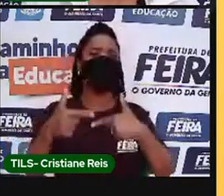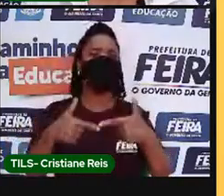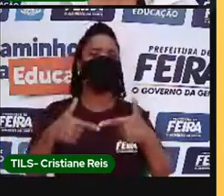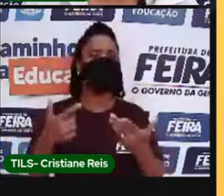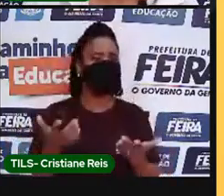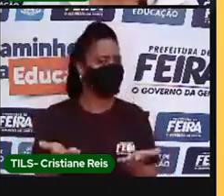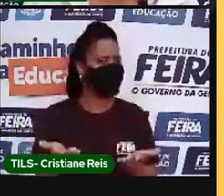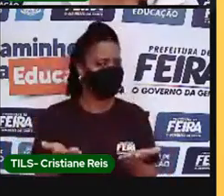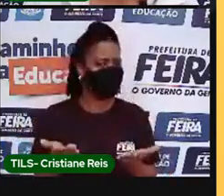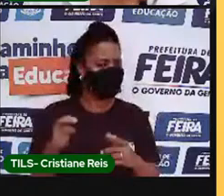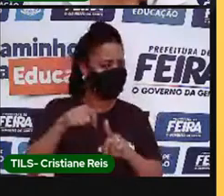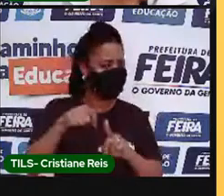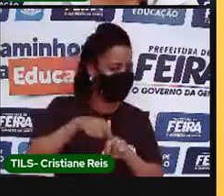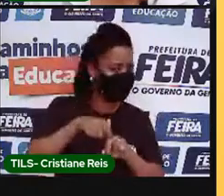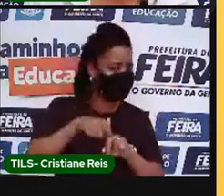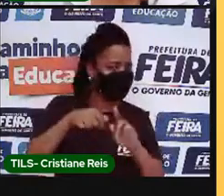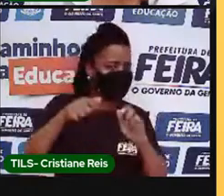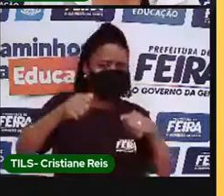É em setembro?